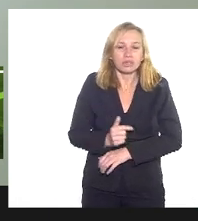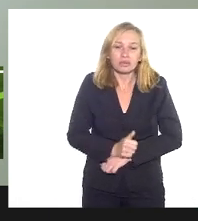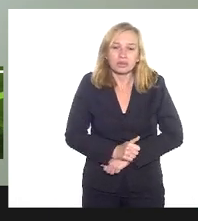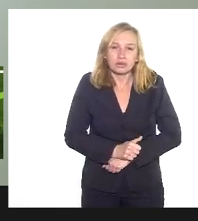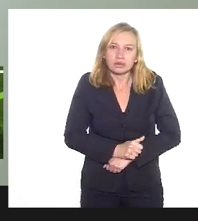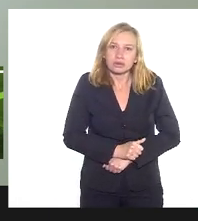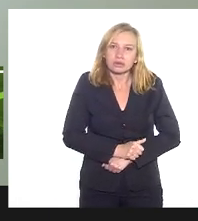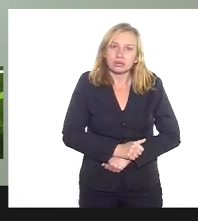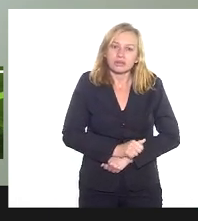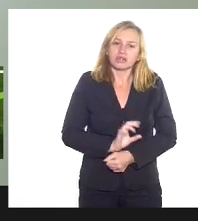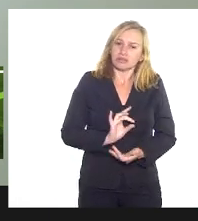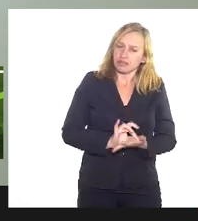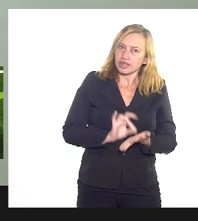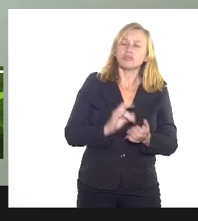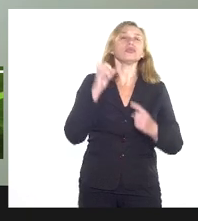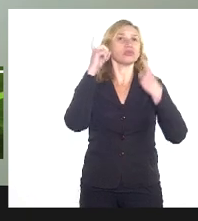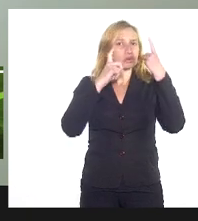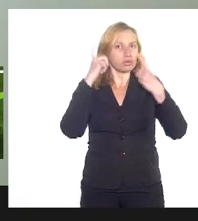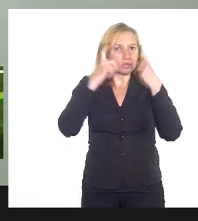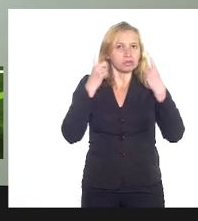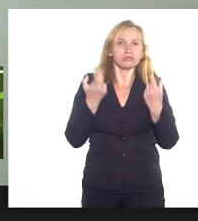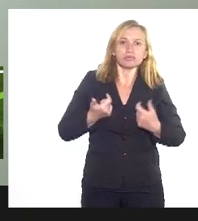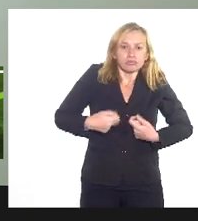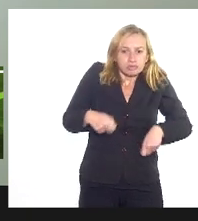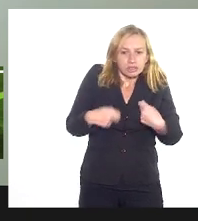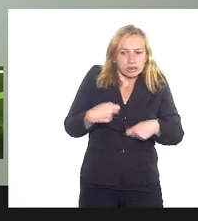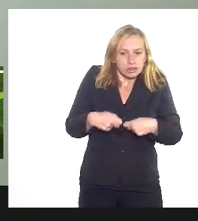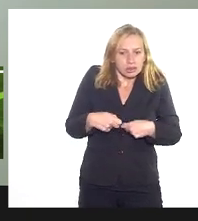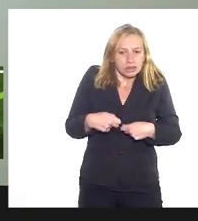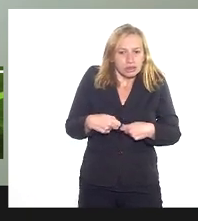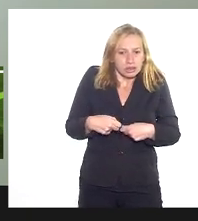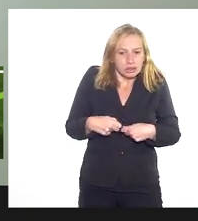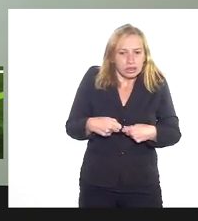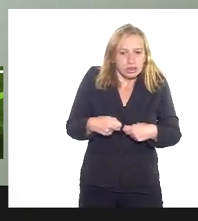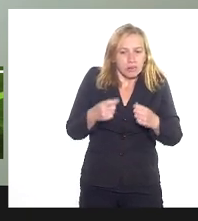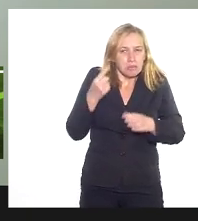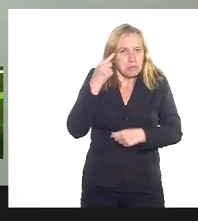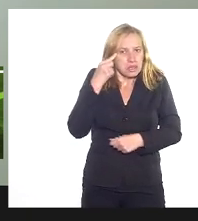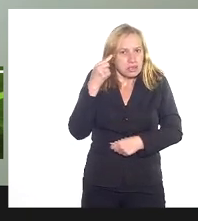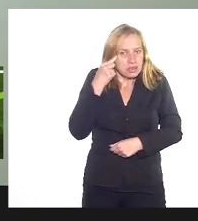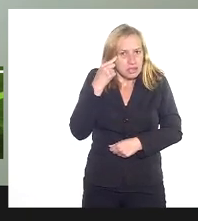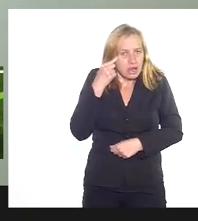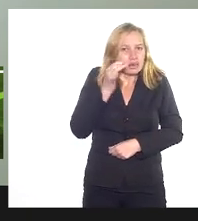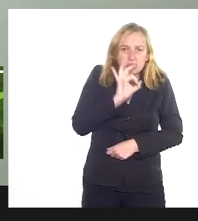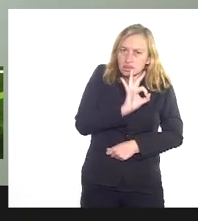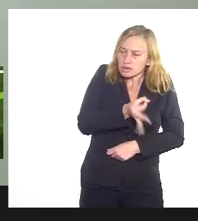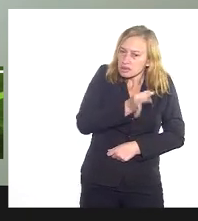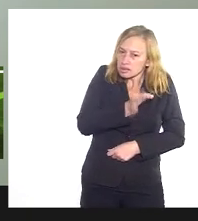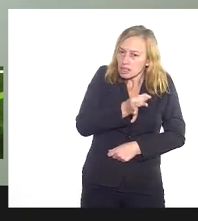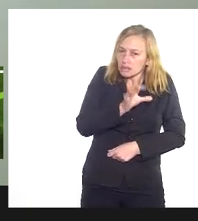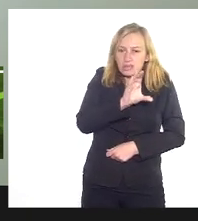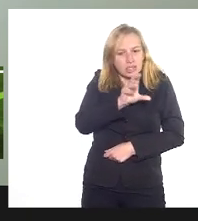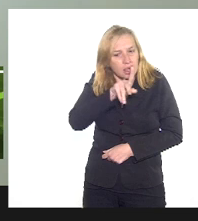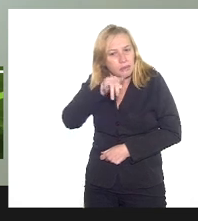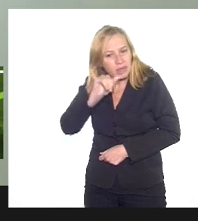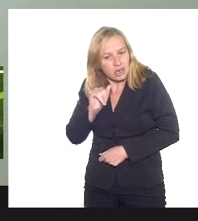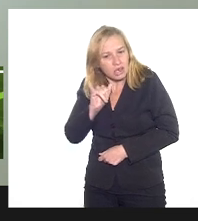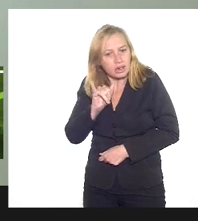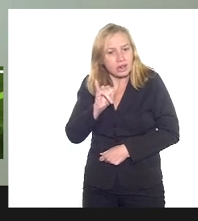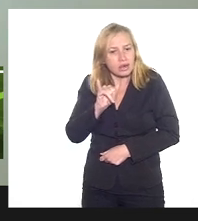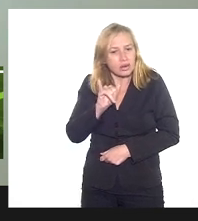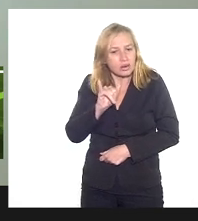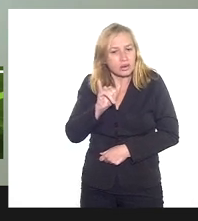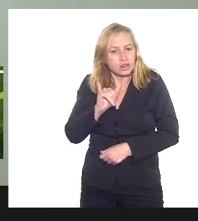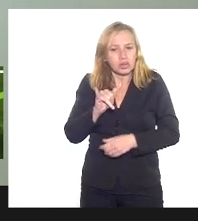é realmente preocupante e a gente precisa pensar de fato nessa CPI em algum